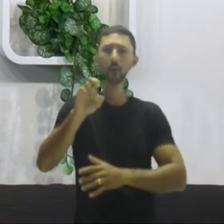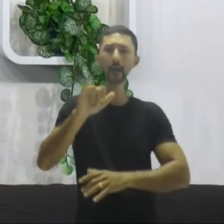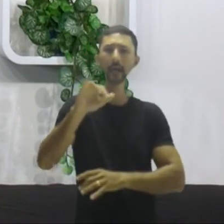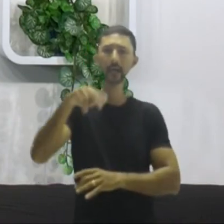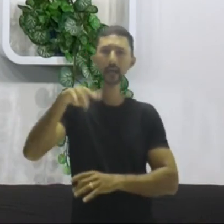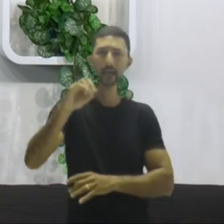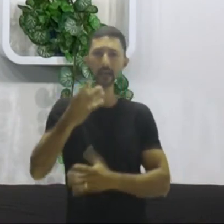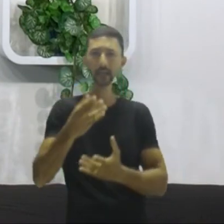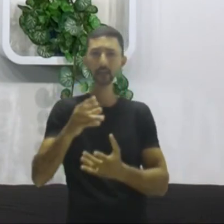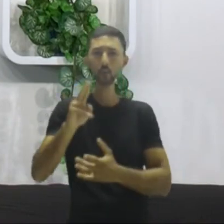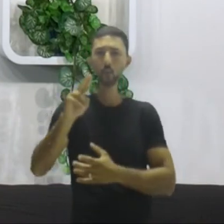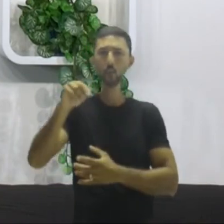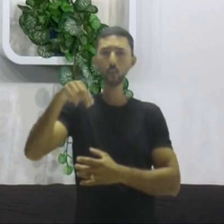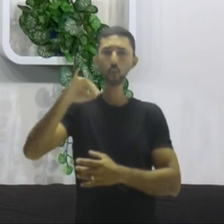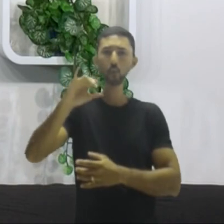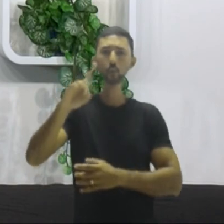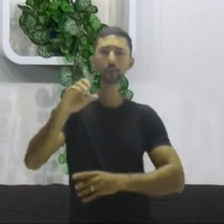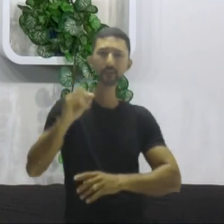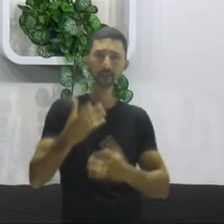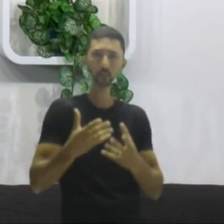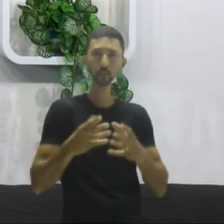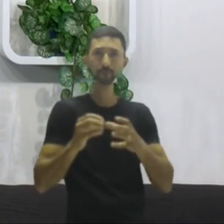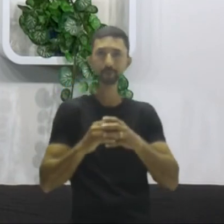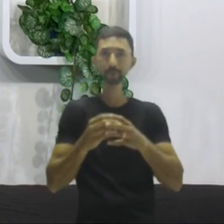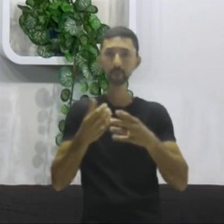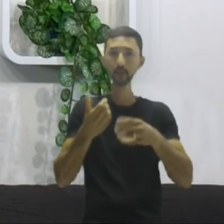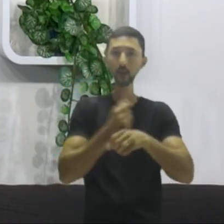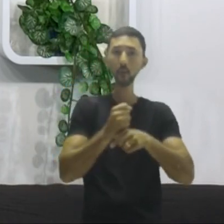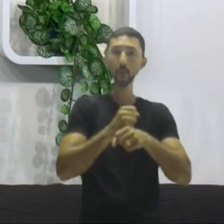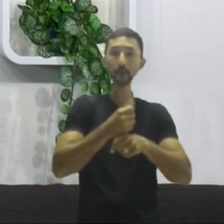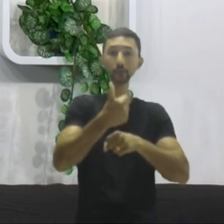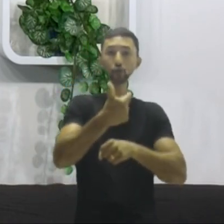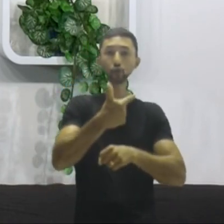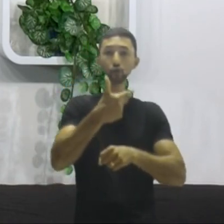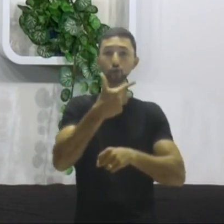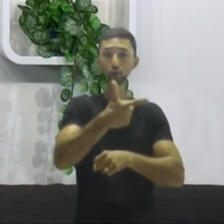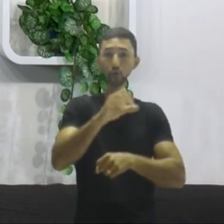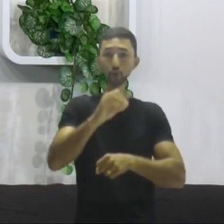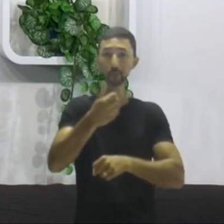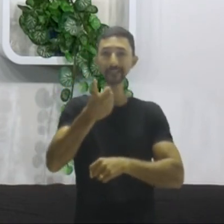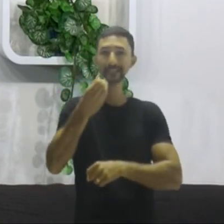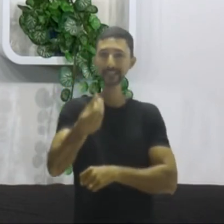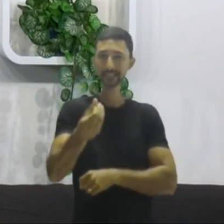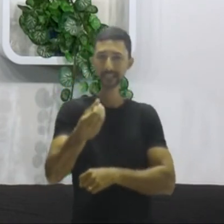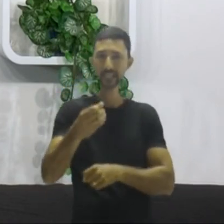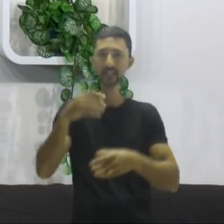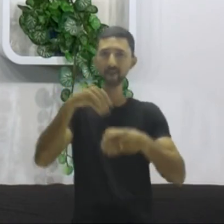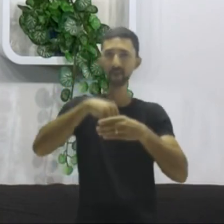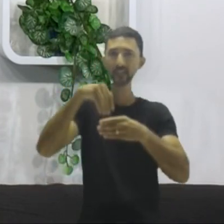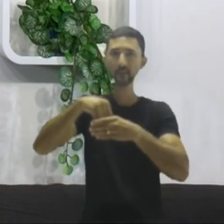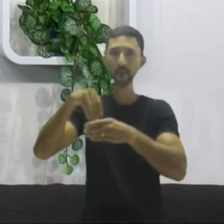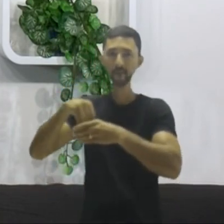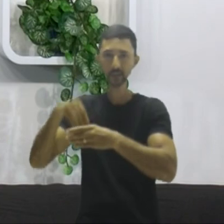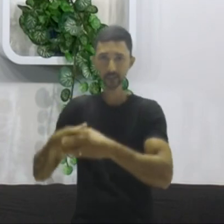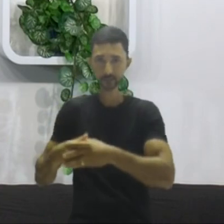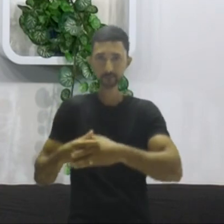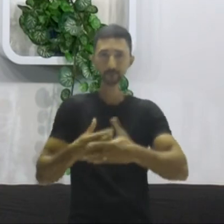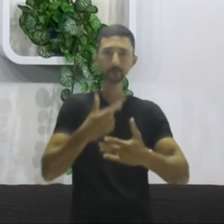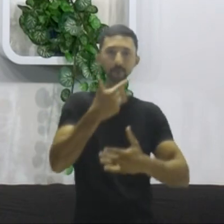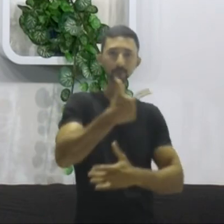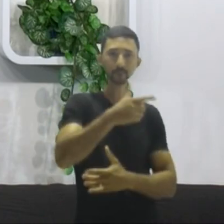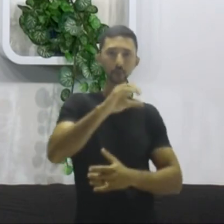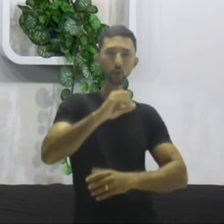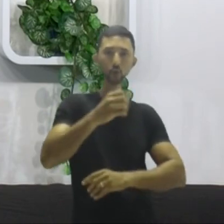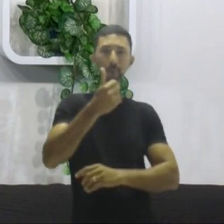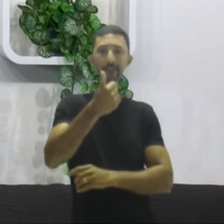fez? Em 2016, ele fez uma votação. Em 2017, ele